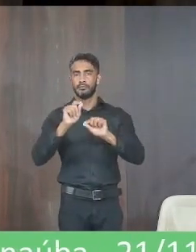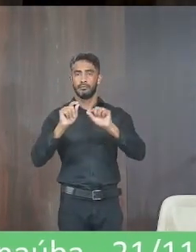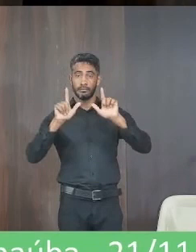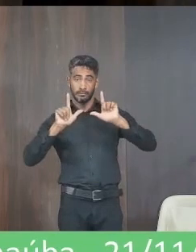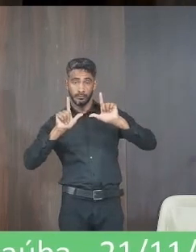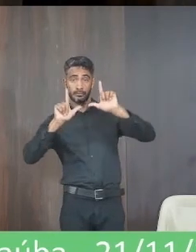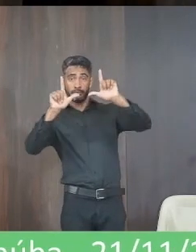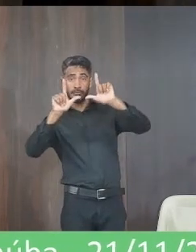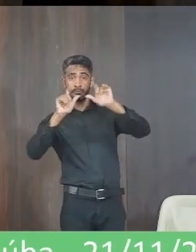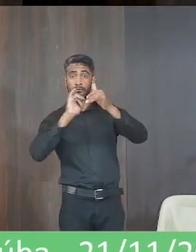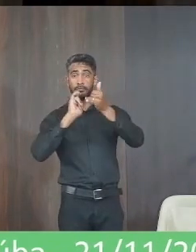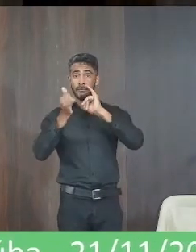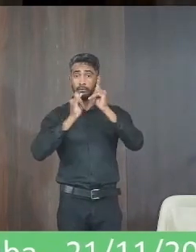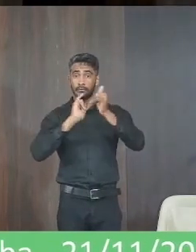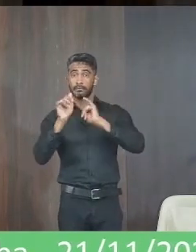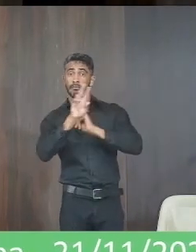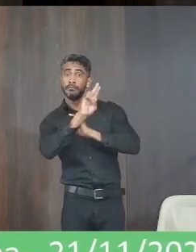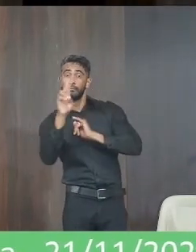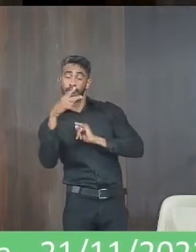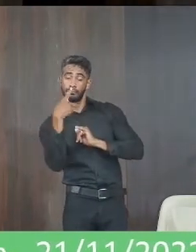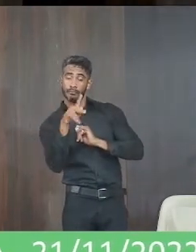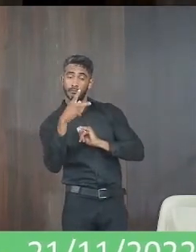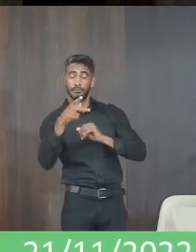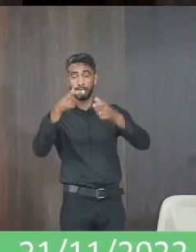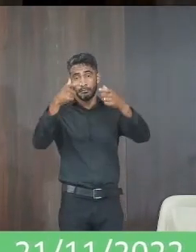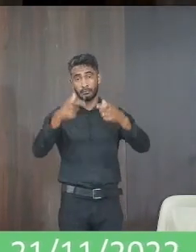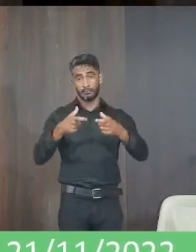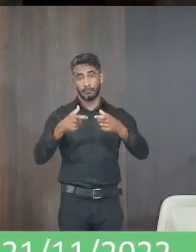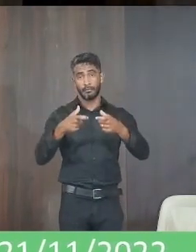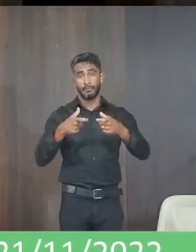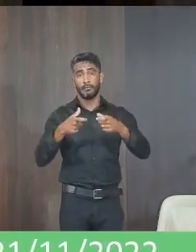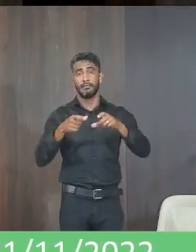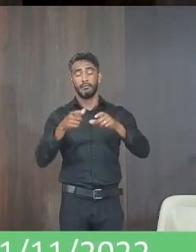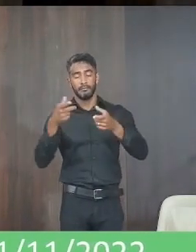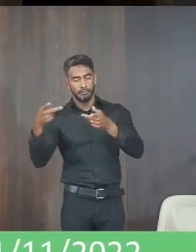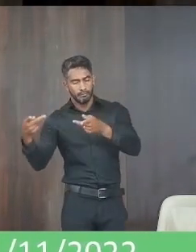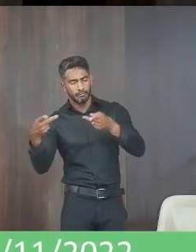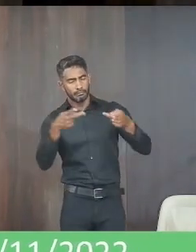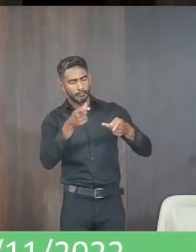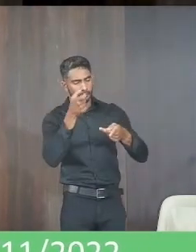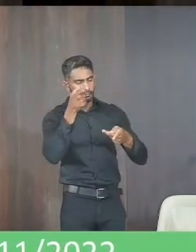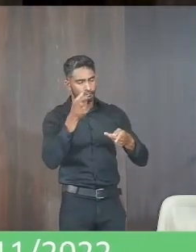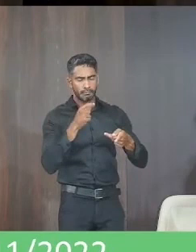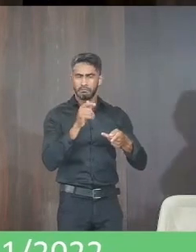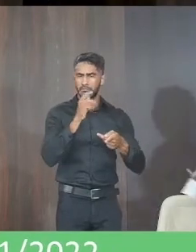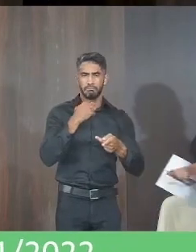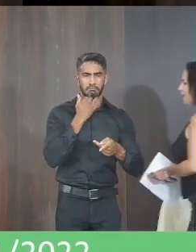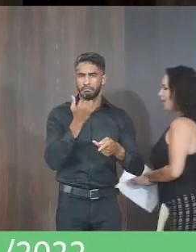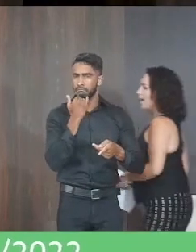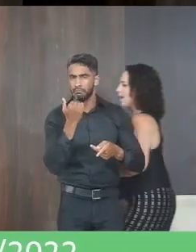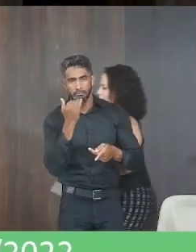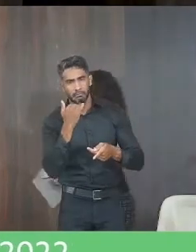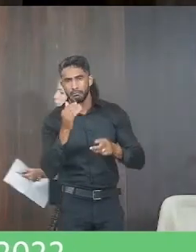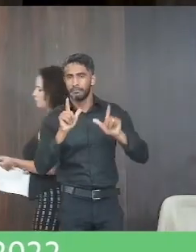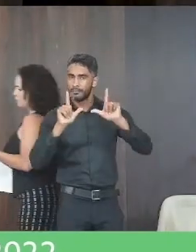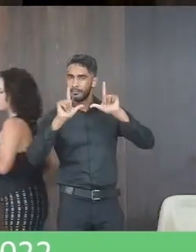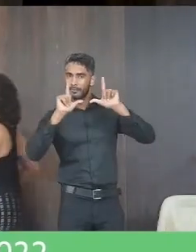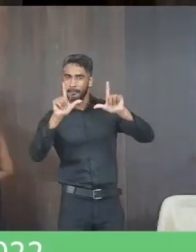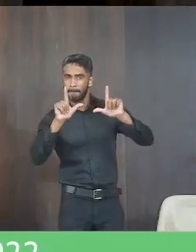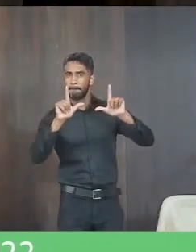de placas indicativas de denominação referida em visita em loco não foi localizada a placa no